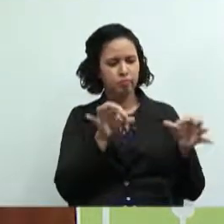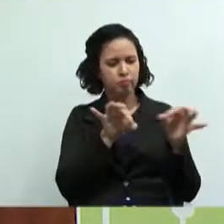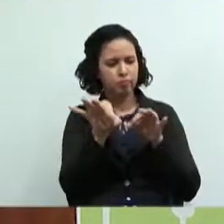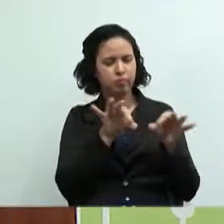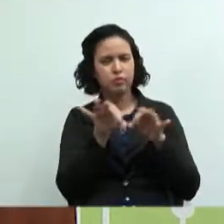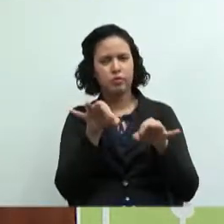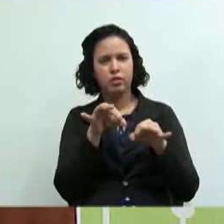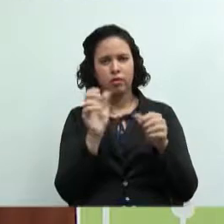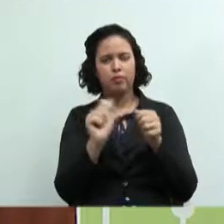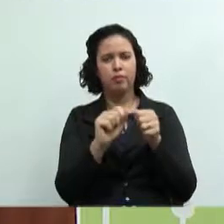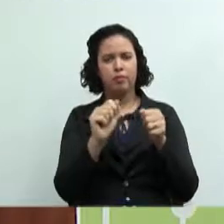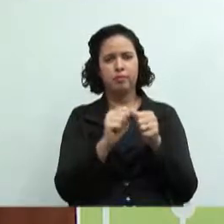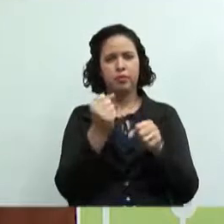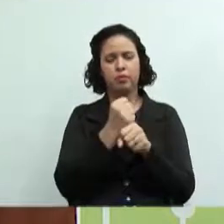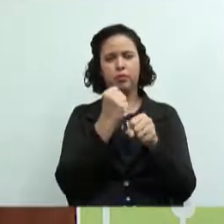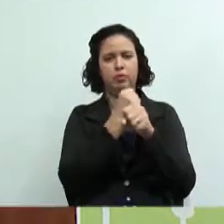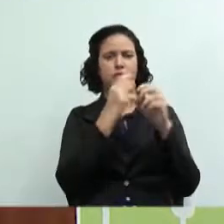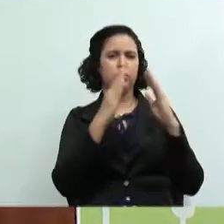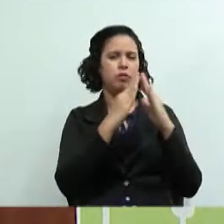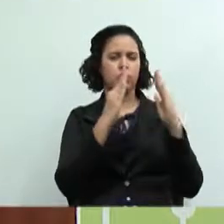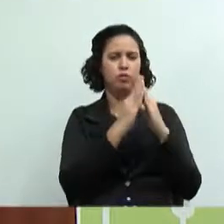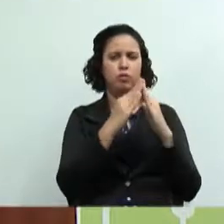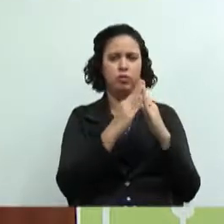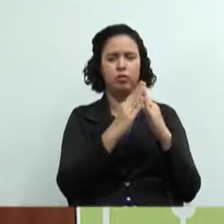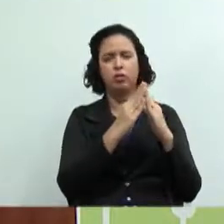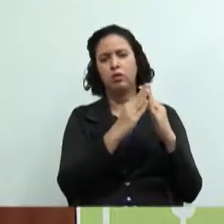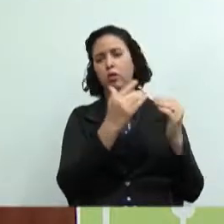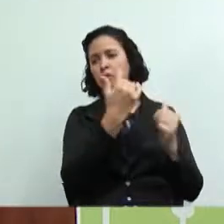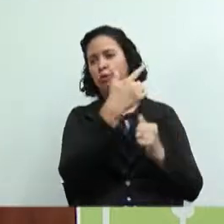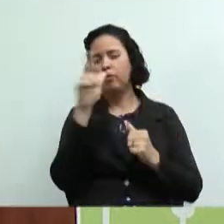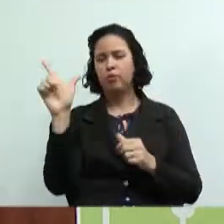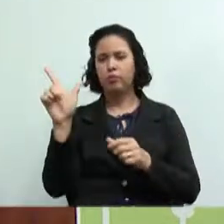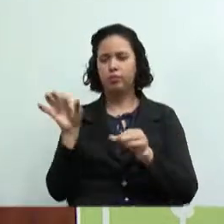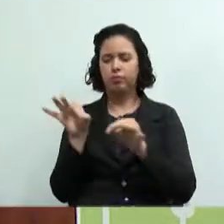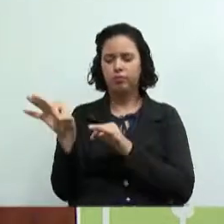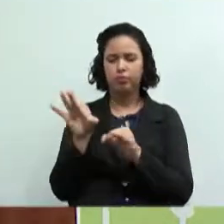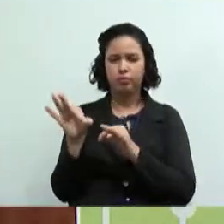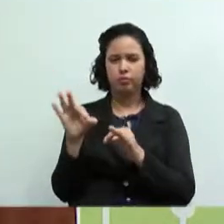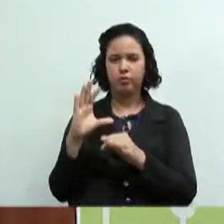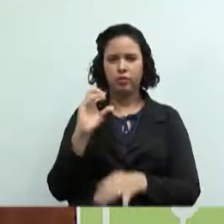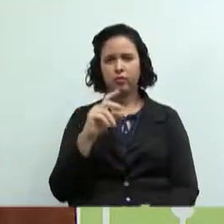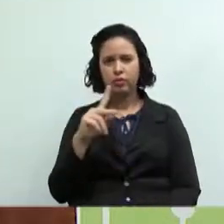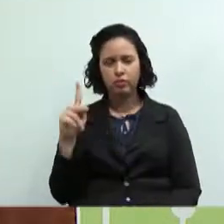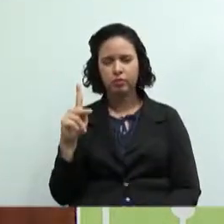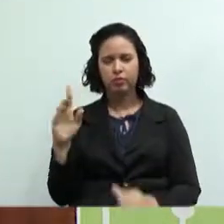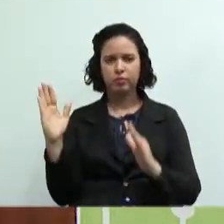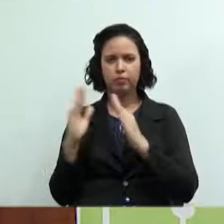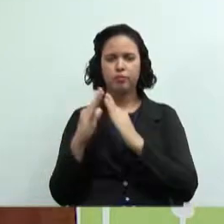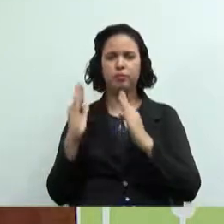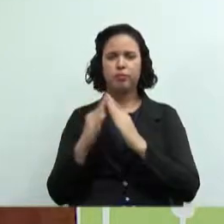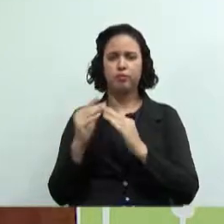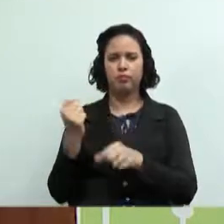escola, nos seus moldes, outros se organizam numa cooperativa habitacional.